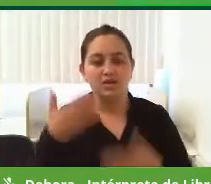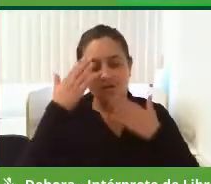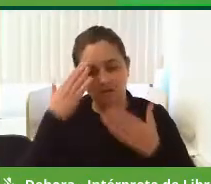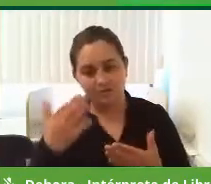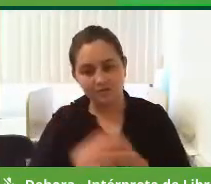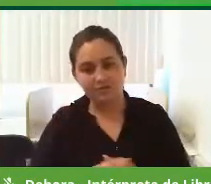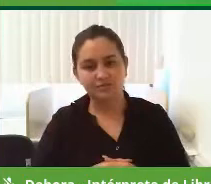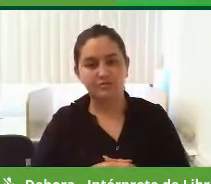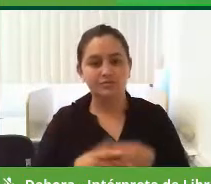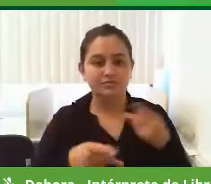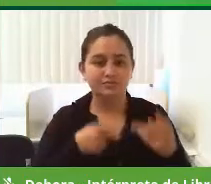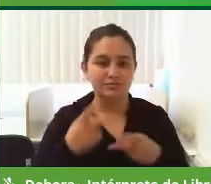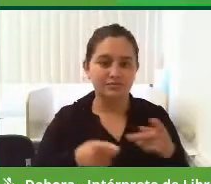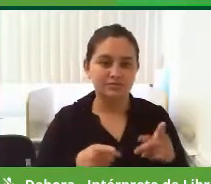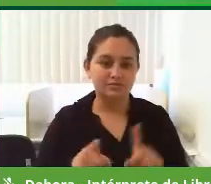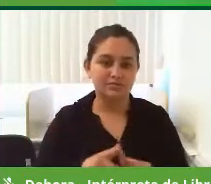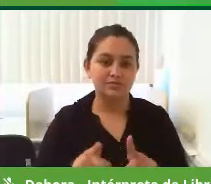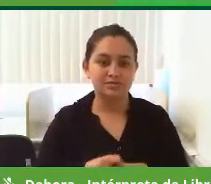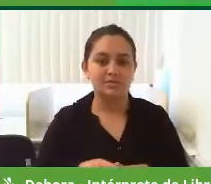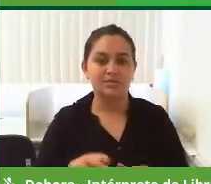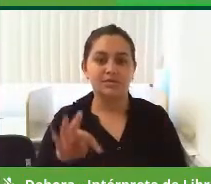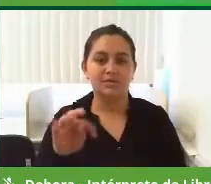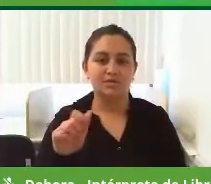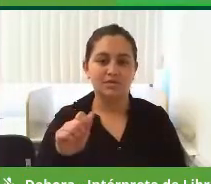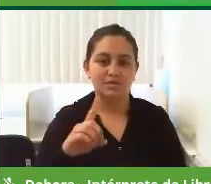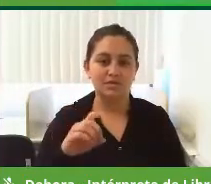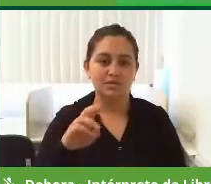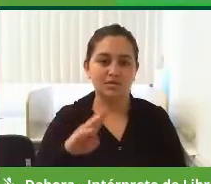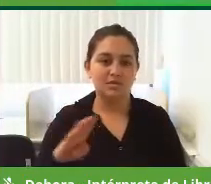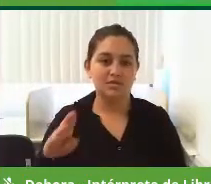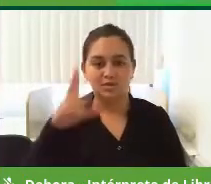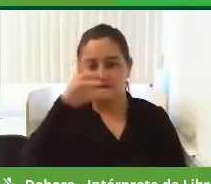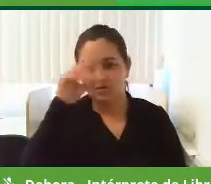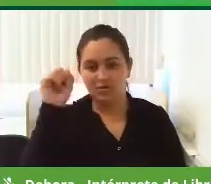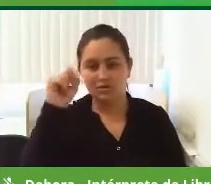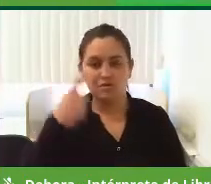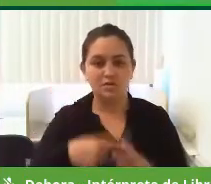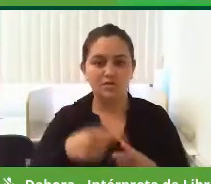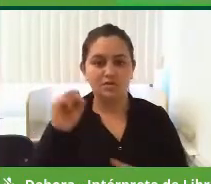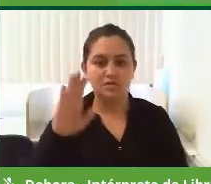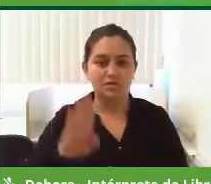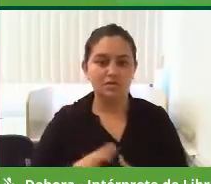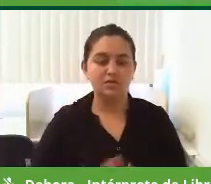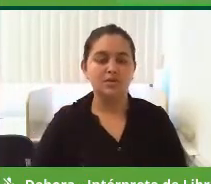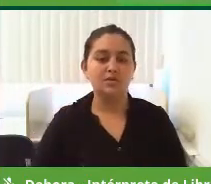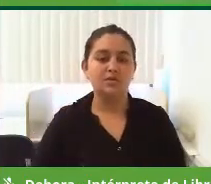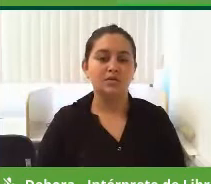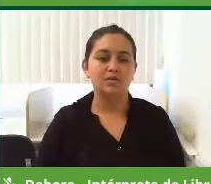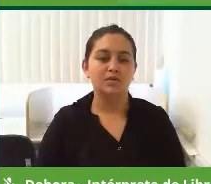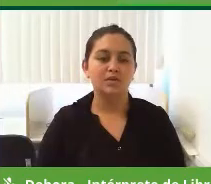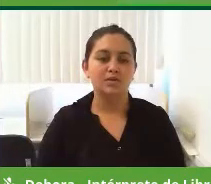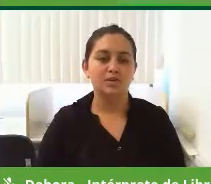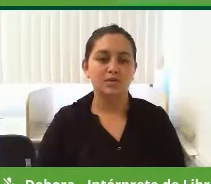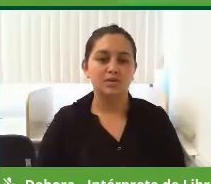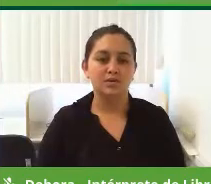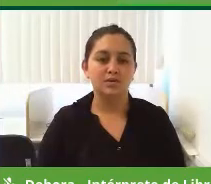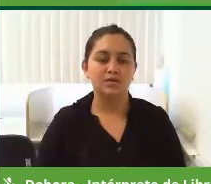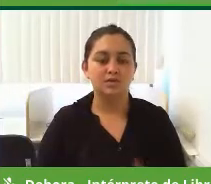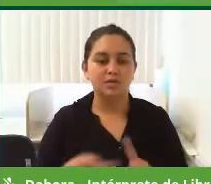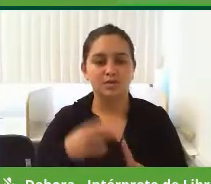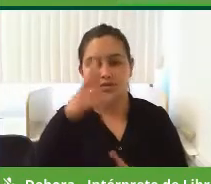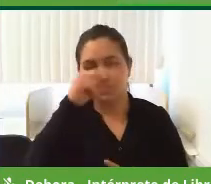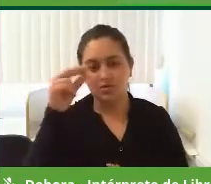dizer assim que eu, Tadeu do Nascimento, candidato a prefeito por São Bento do Sul, com a minha vice-prefeita